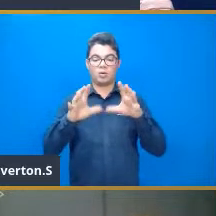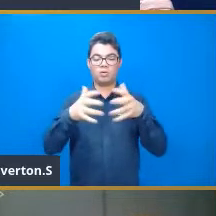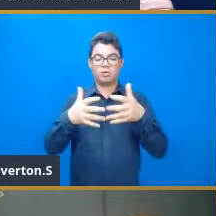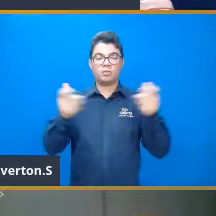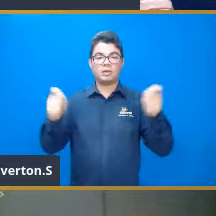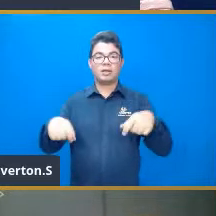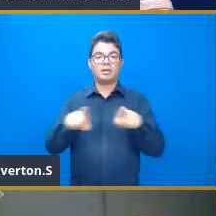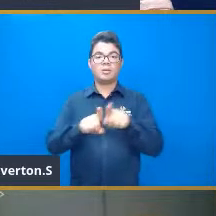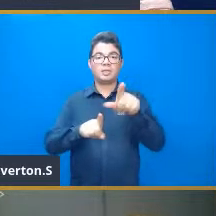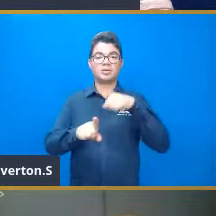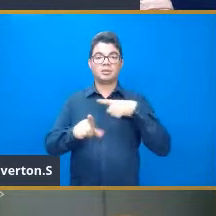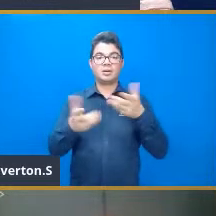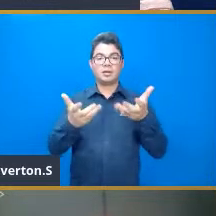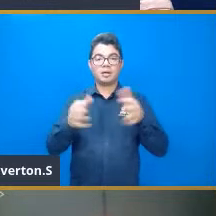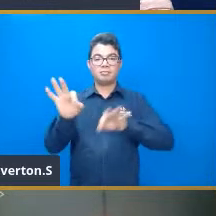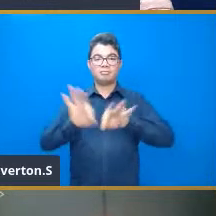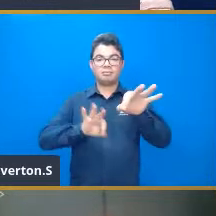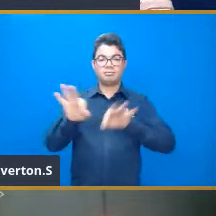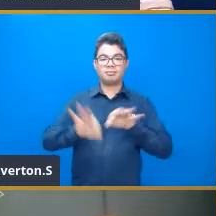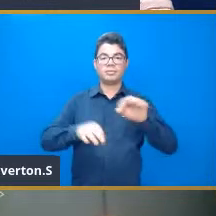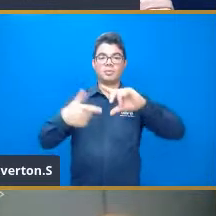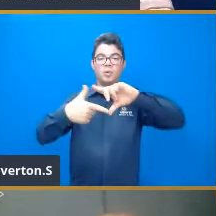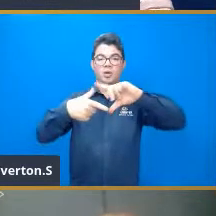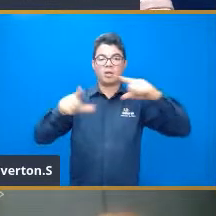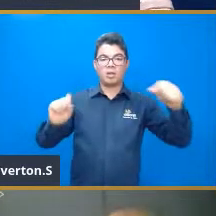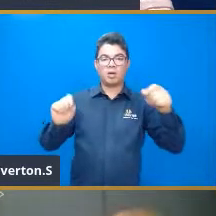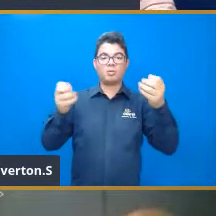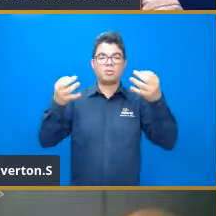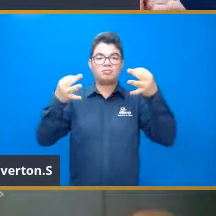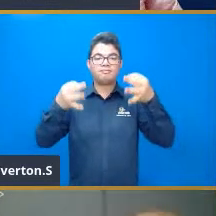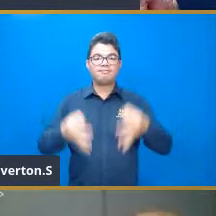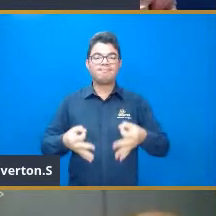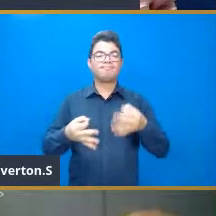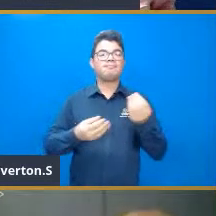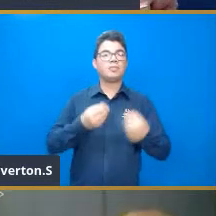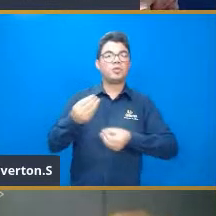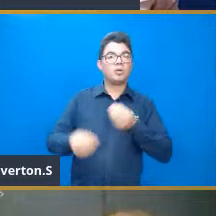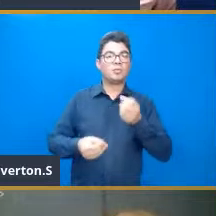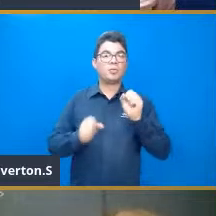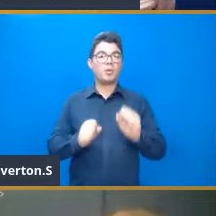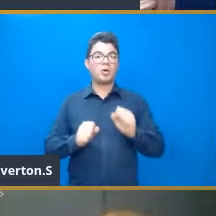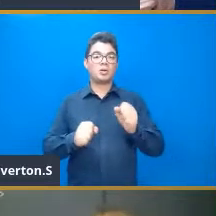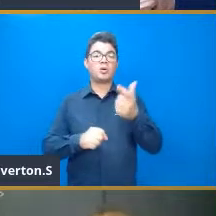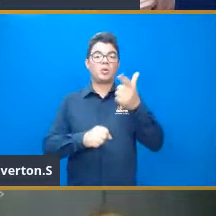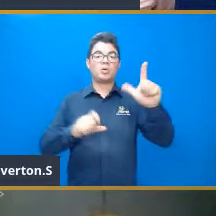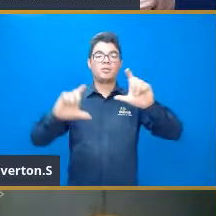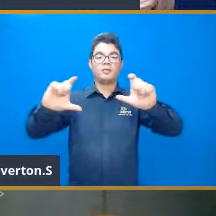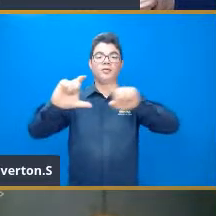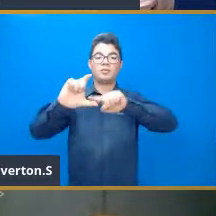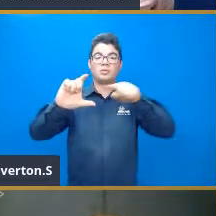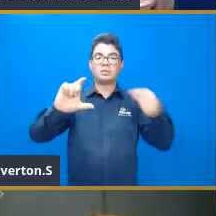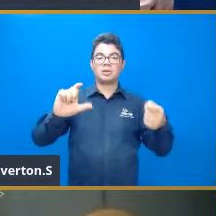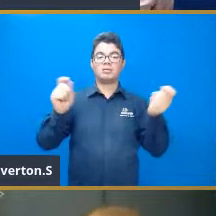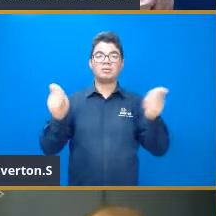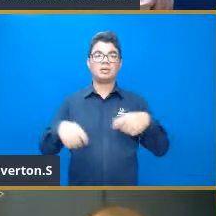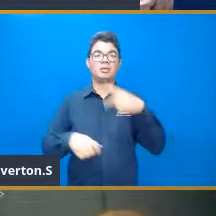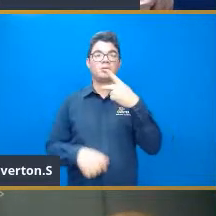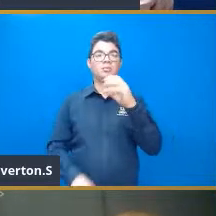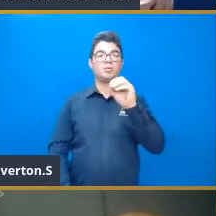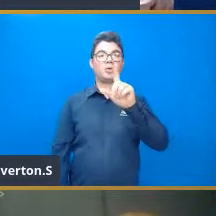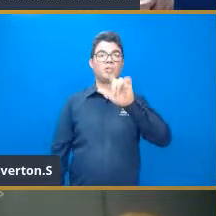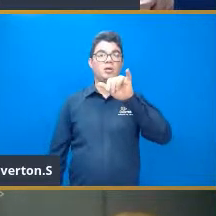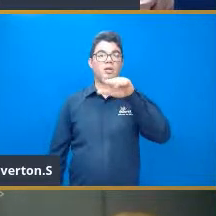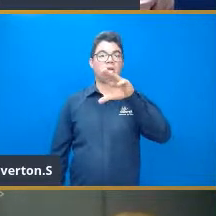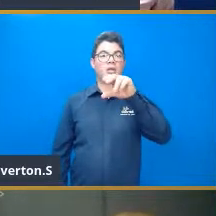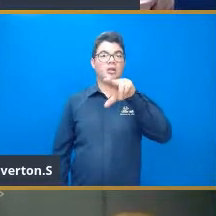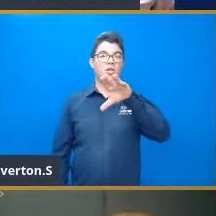queremos uma função, seja um polinômio, né, ou outra função também, pode ser uma função trigonométrica, a gente abordou mais a polinomial, mas a interpolação pode ser